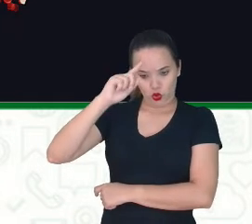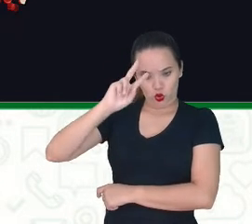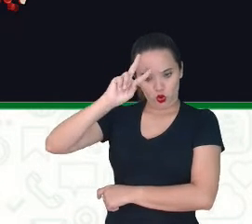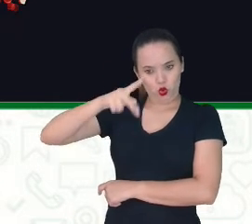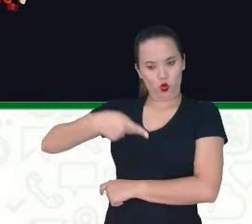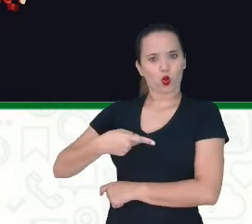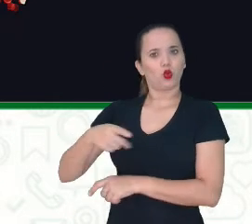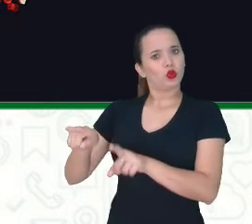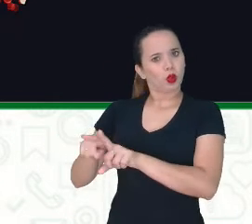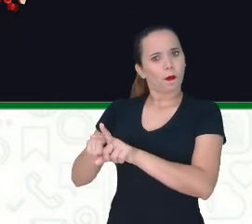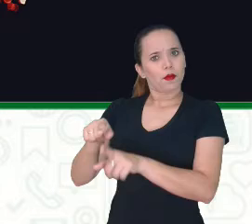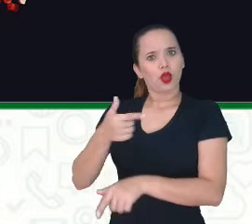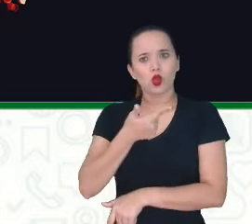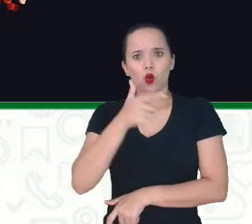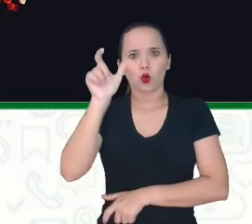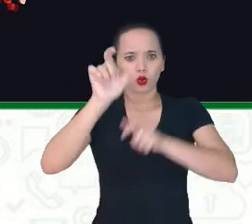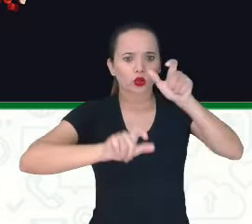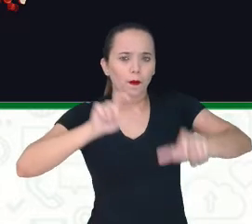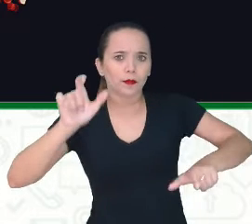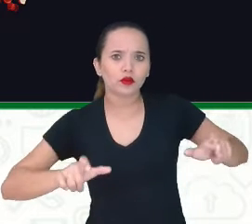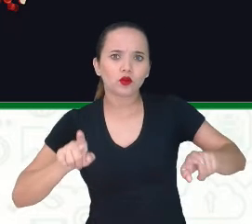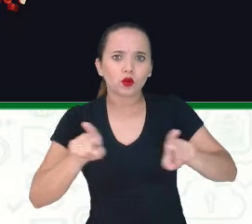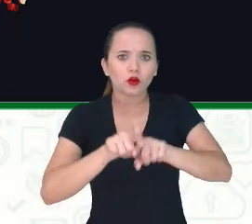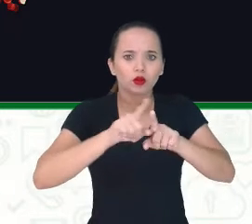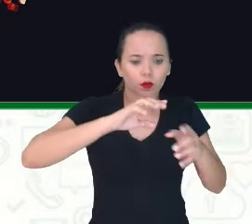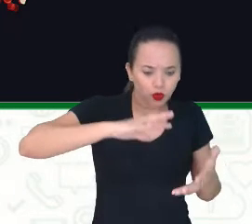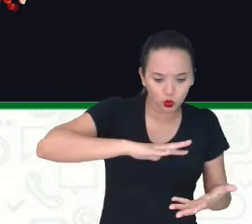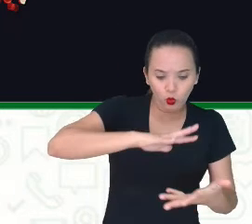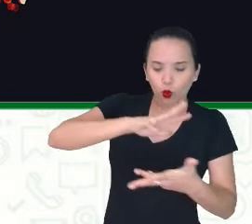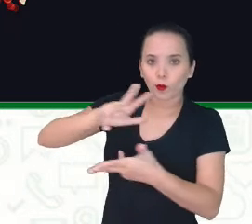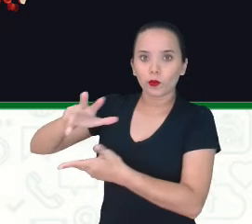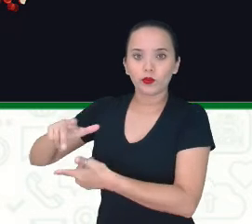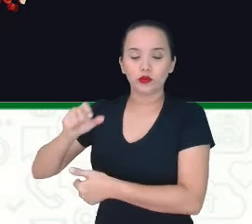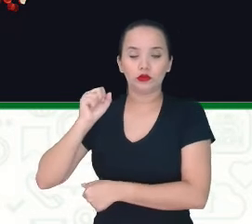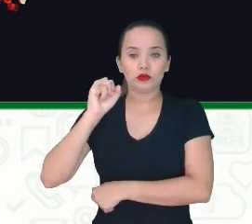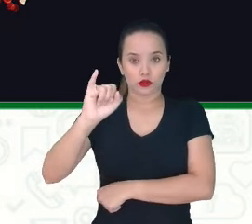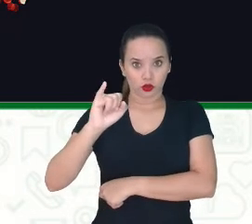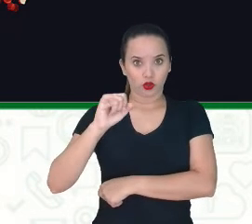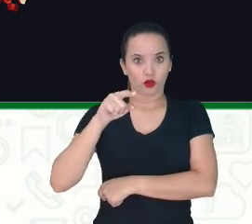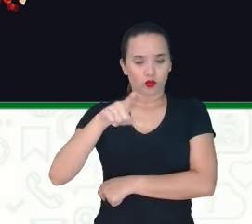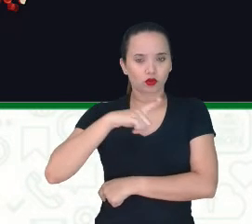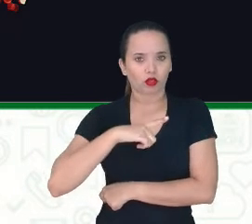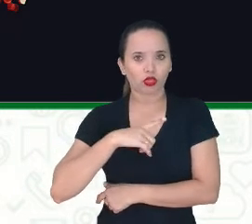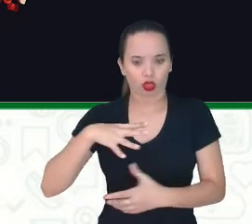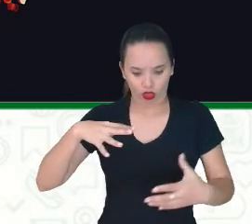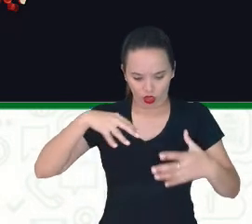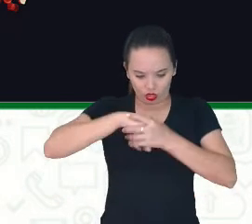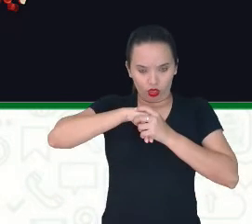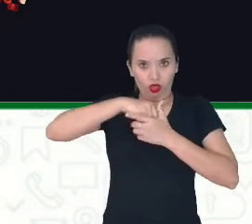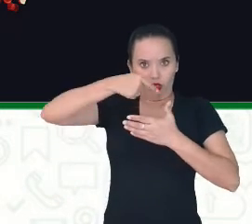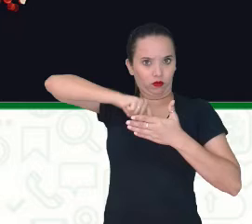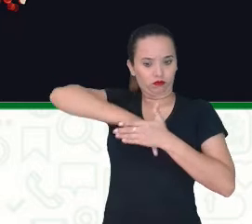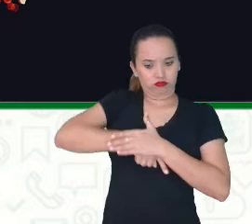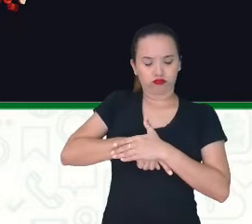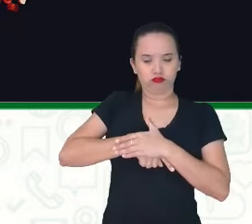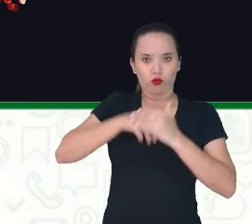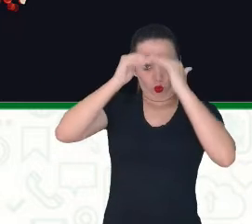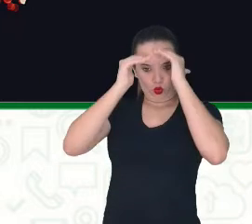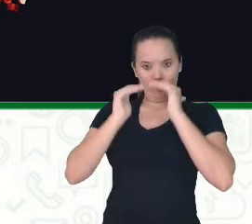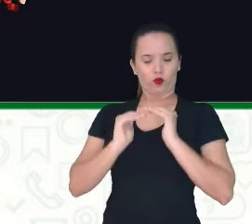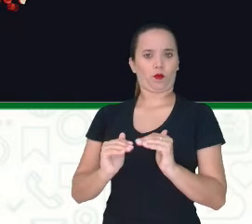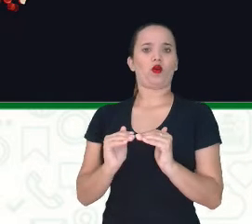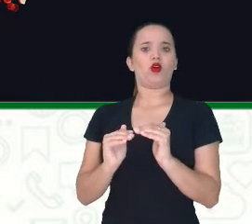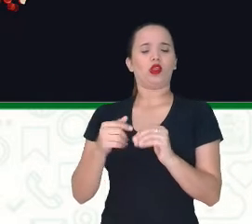o nosso mundo Quando temos A virtude Do respeito Tentamos tratar As pessoas